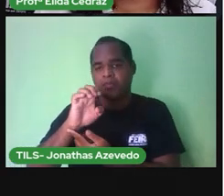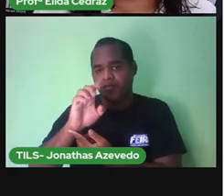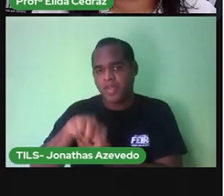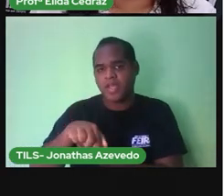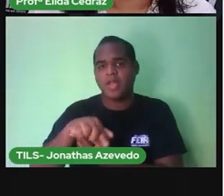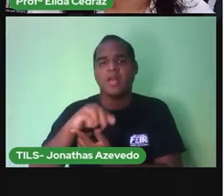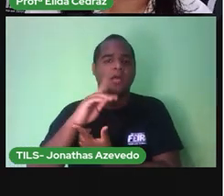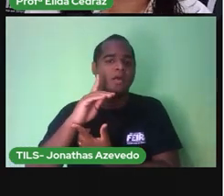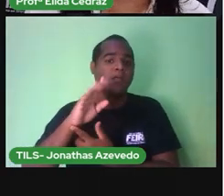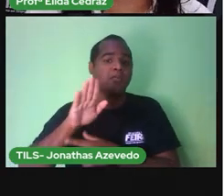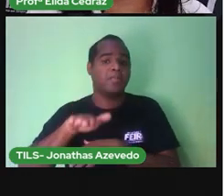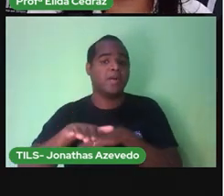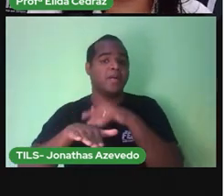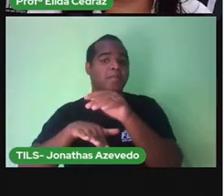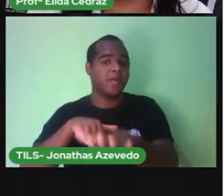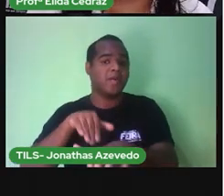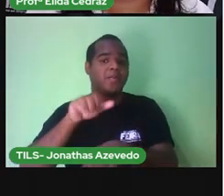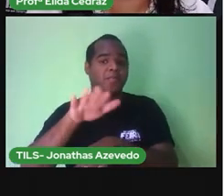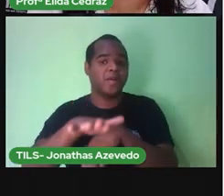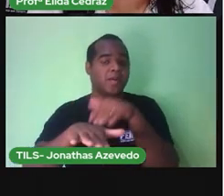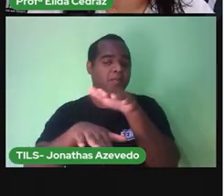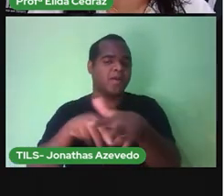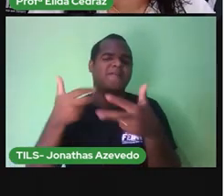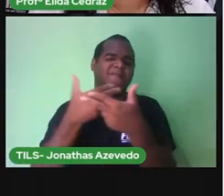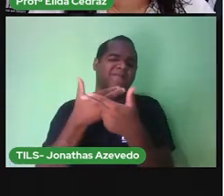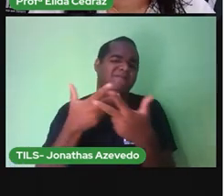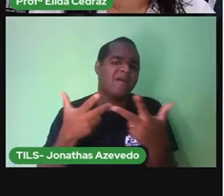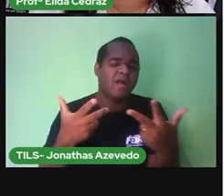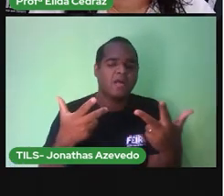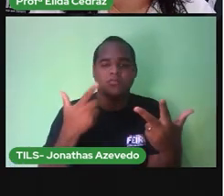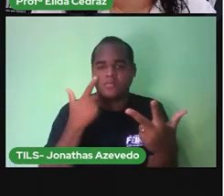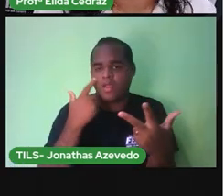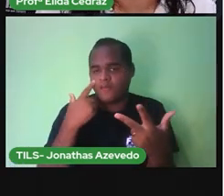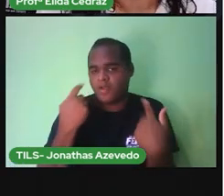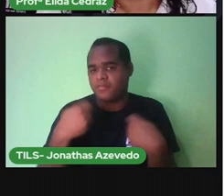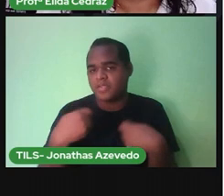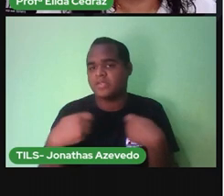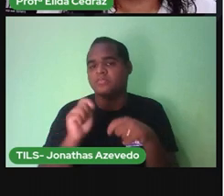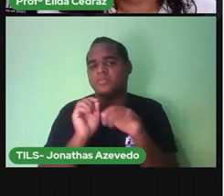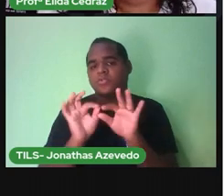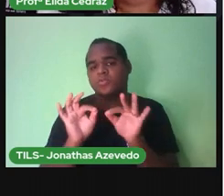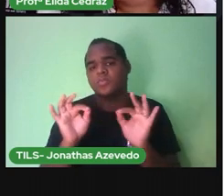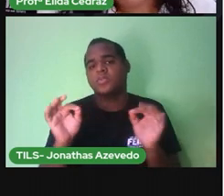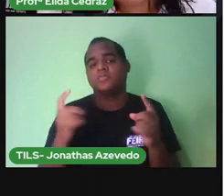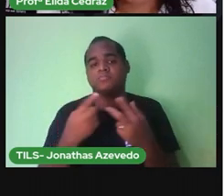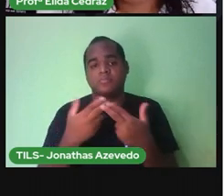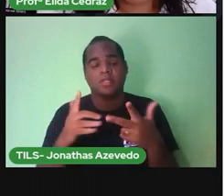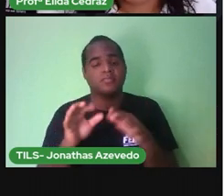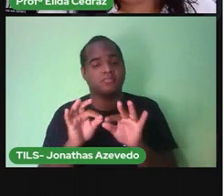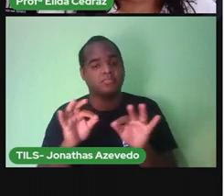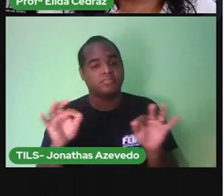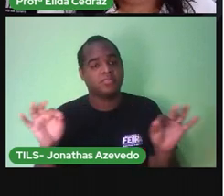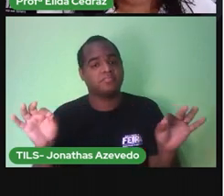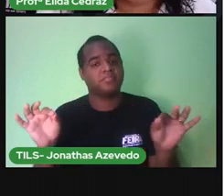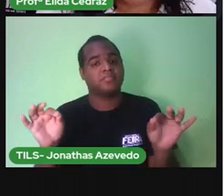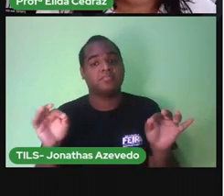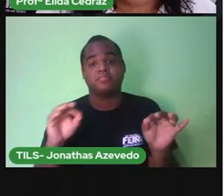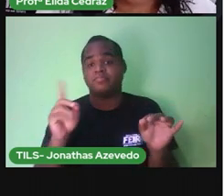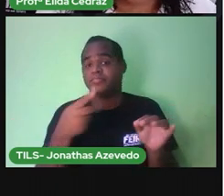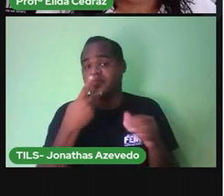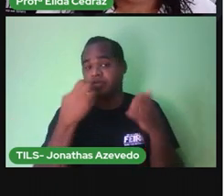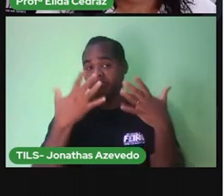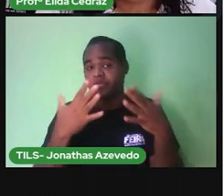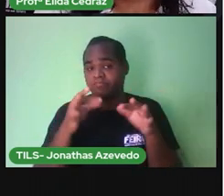passada E outras formas para medir essas coisas Assim a medida não era